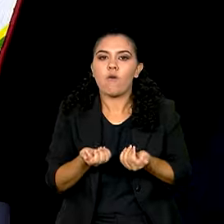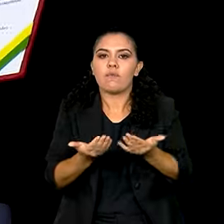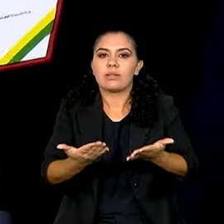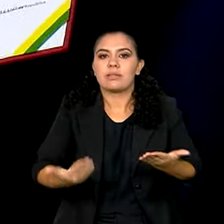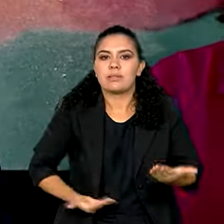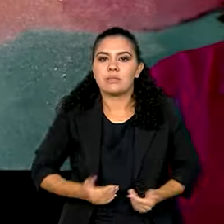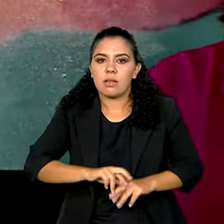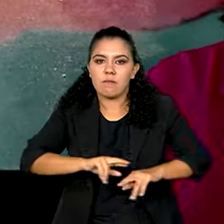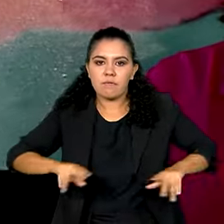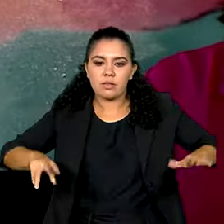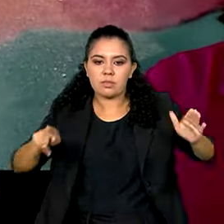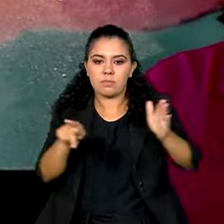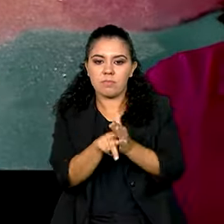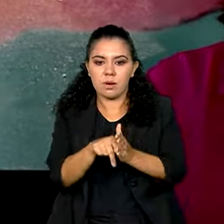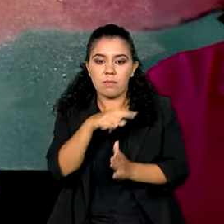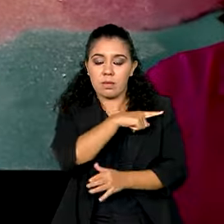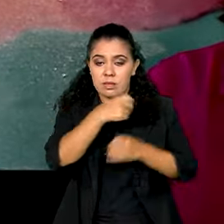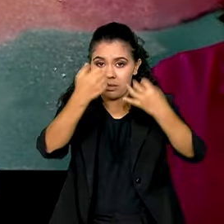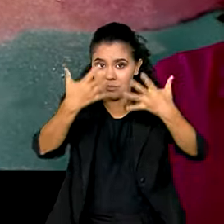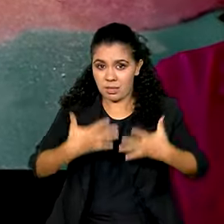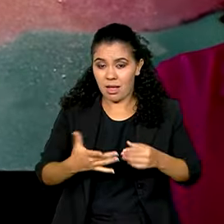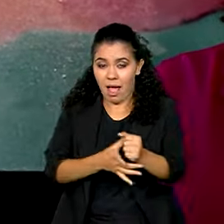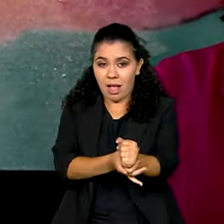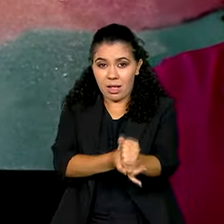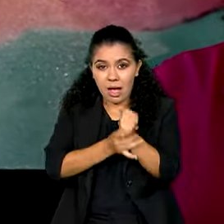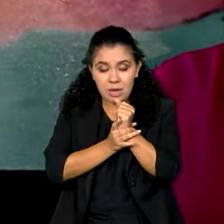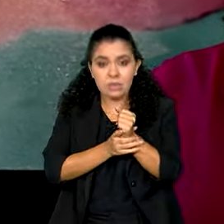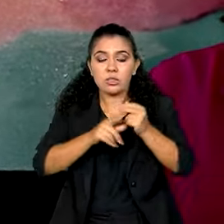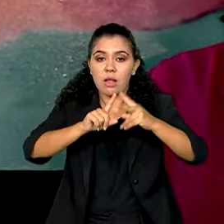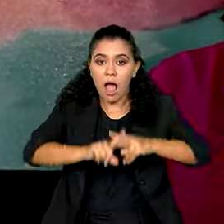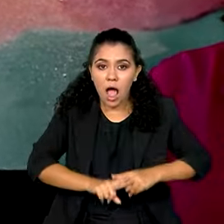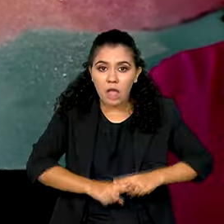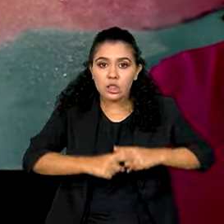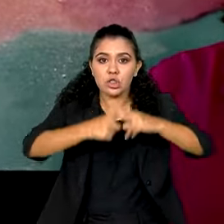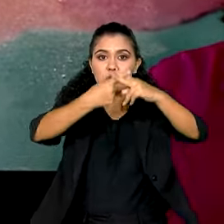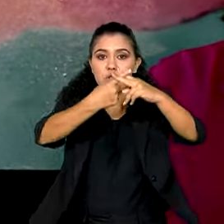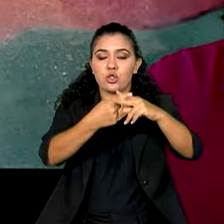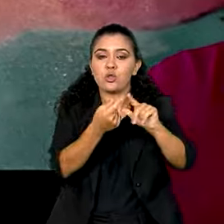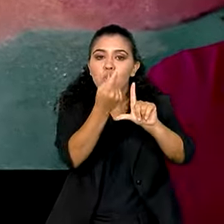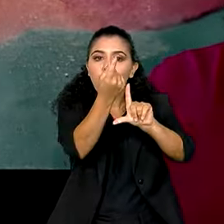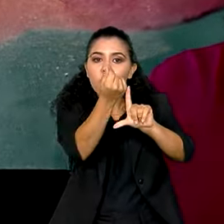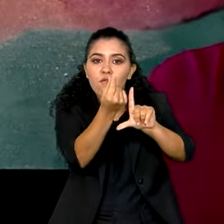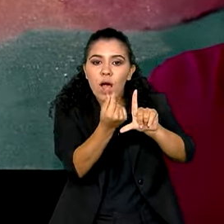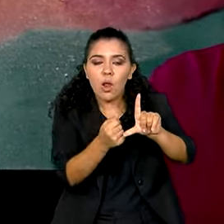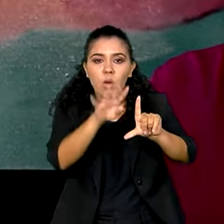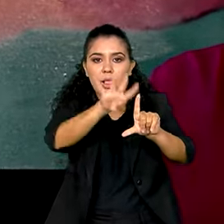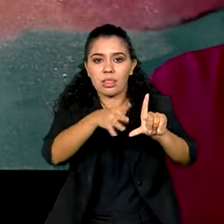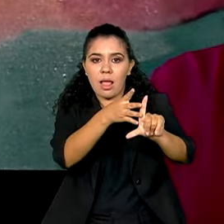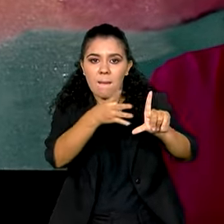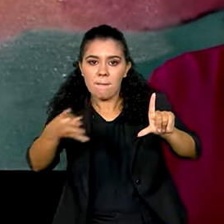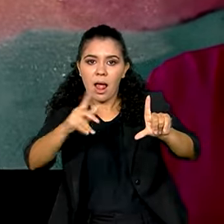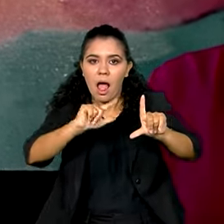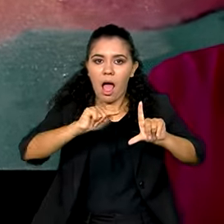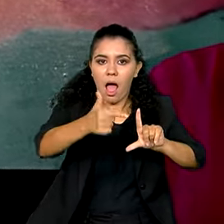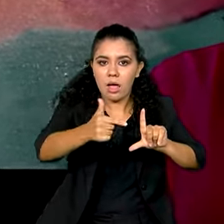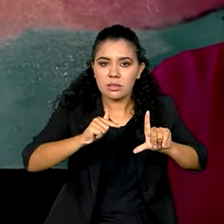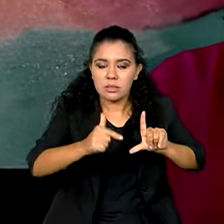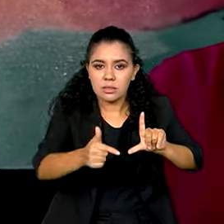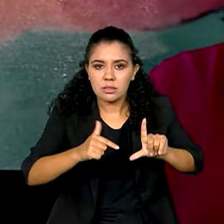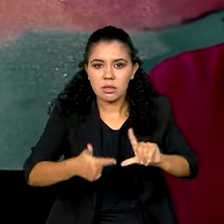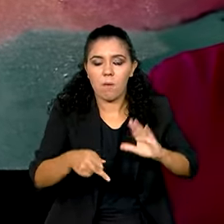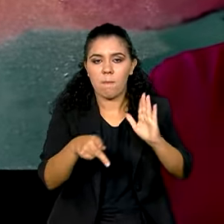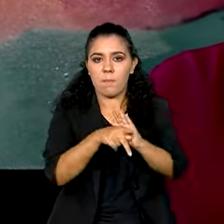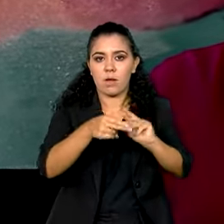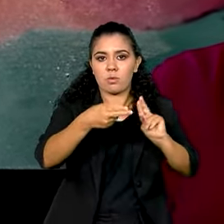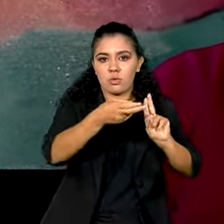instituições. Garante a revisão periódica e anual da tabela de ações e serviços do Sistema Único